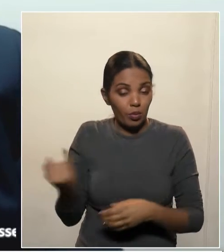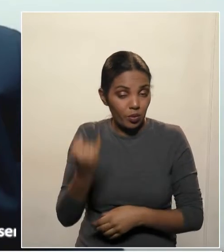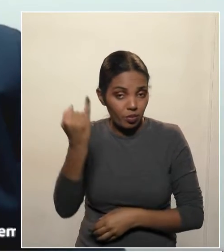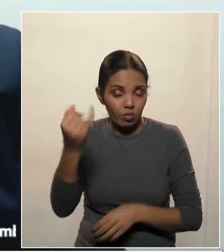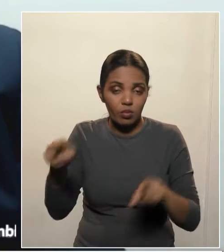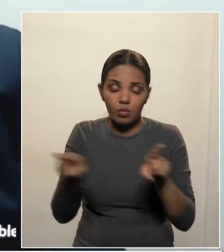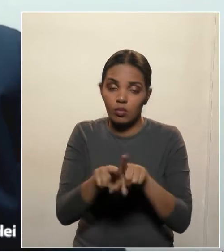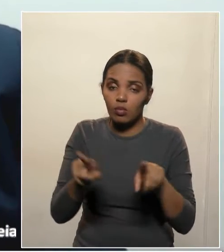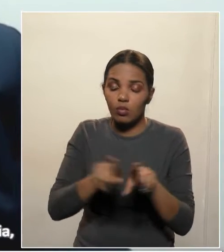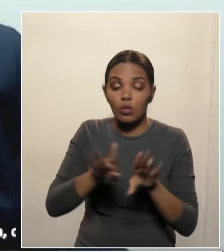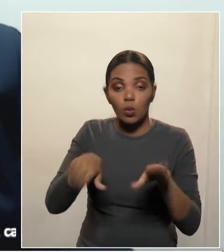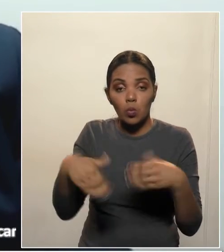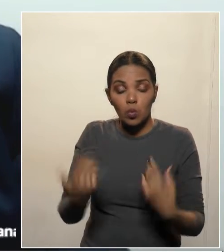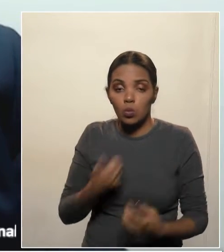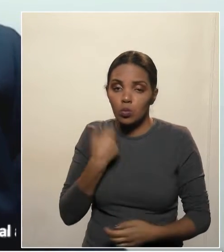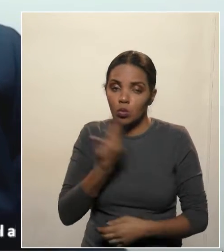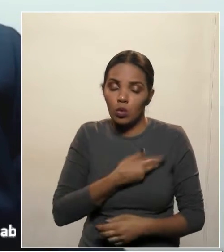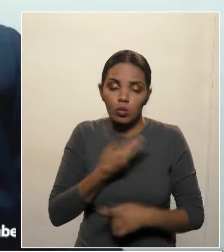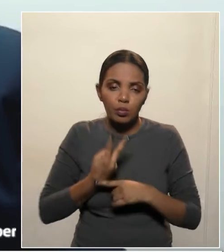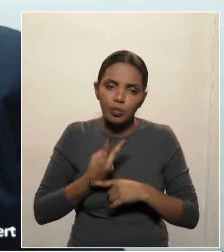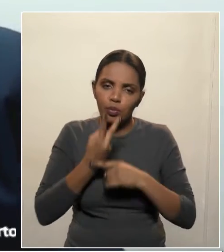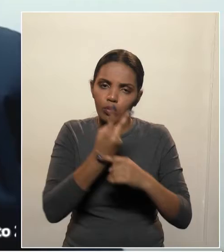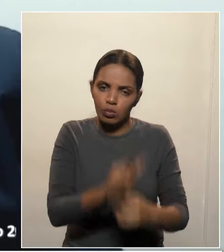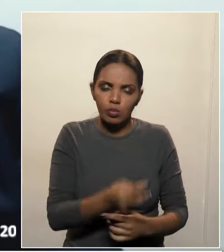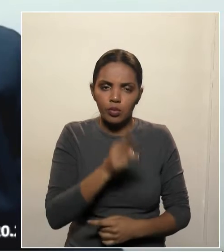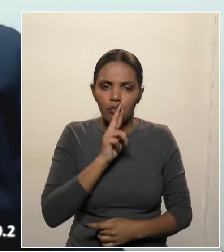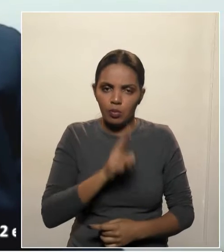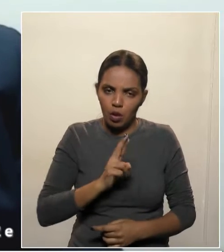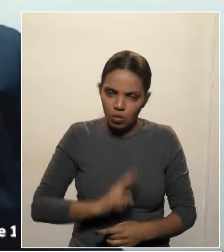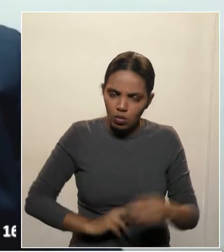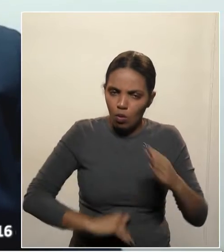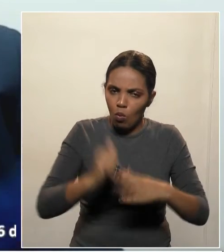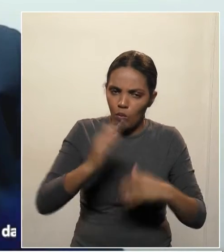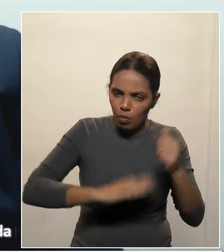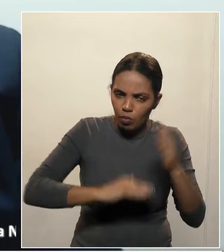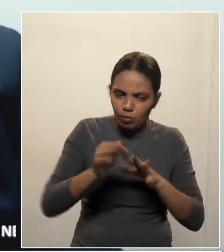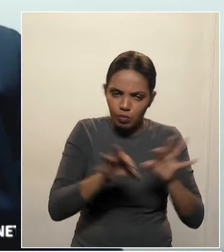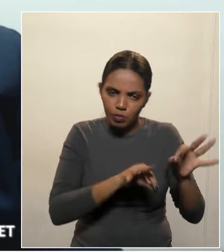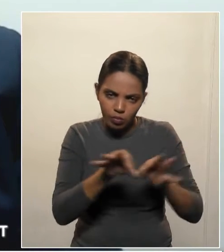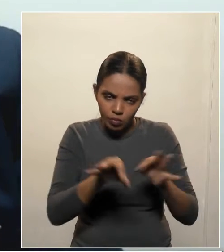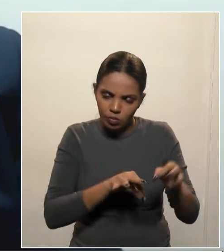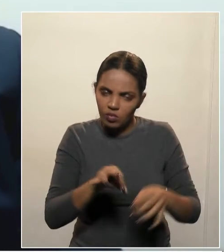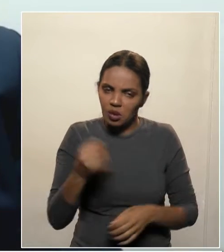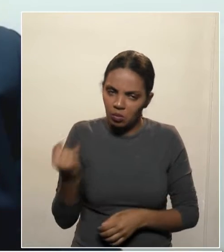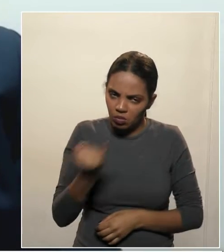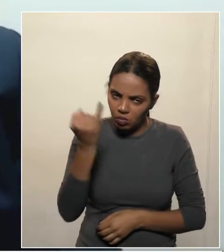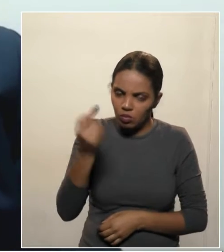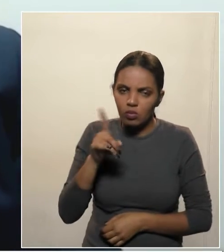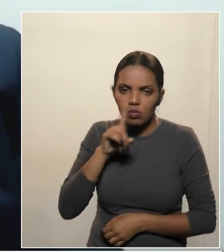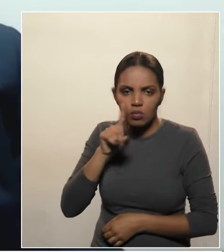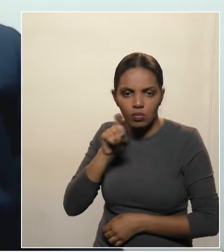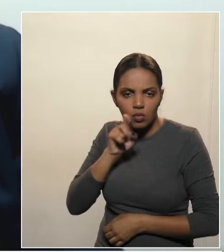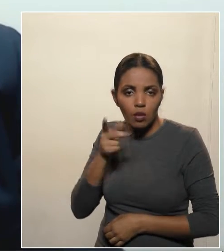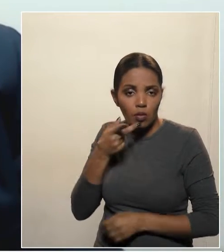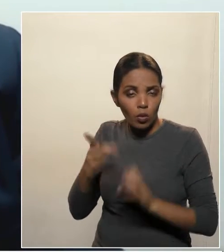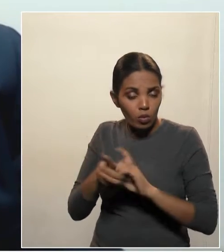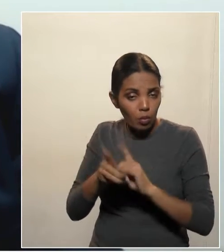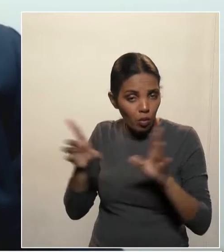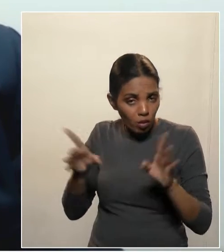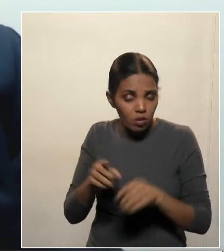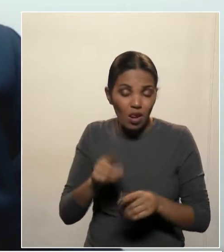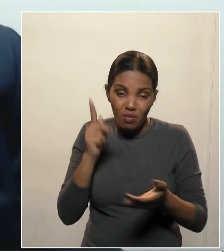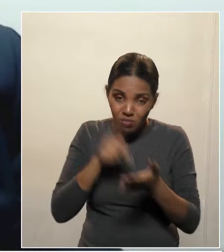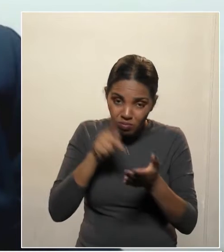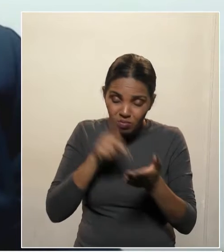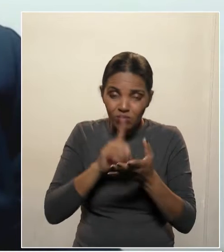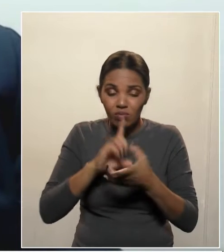buscamos essa construção, ela é importante, eu vi agora há pouco o deputado Caputo falar em democracia a verdadeira